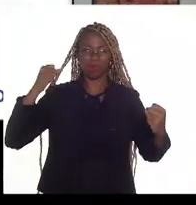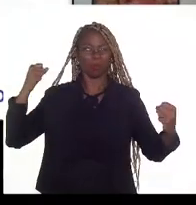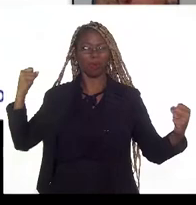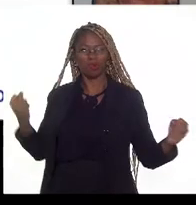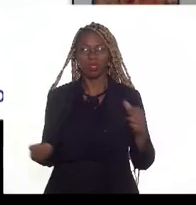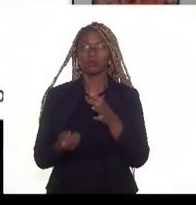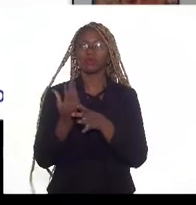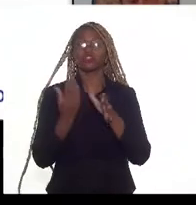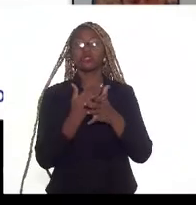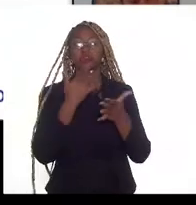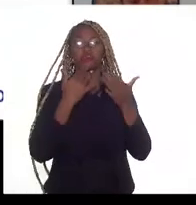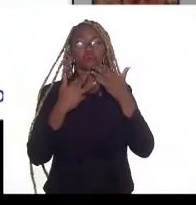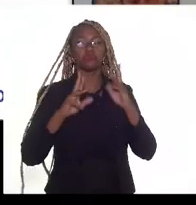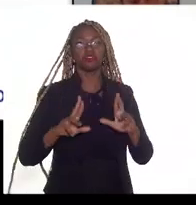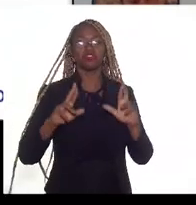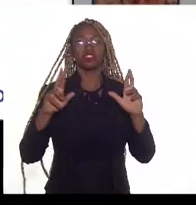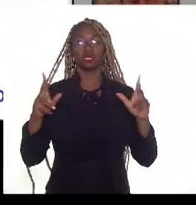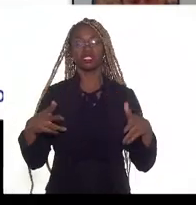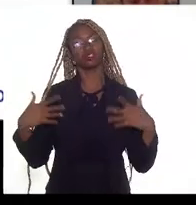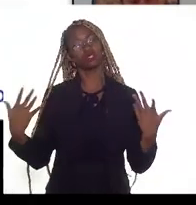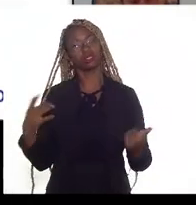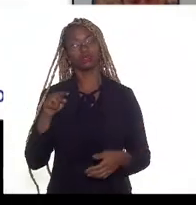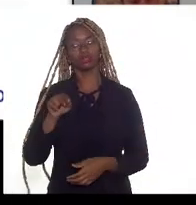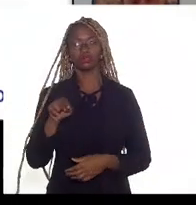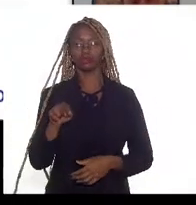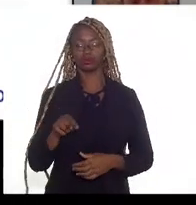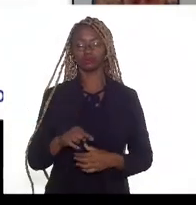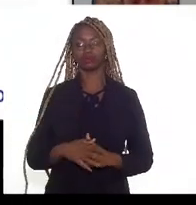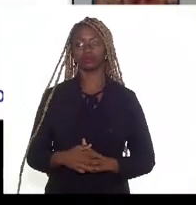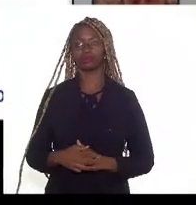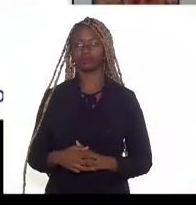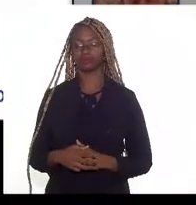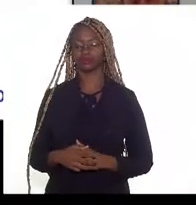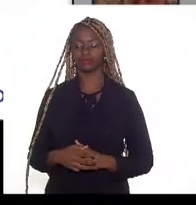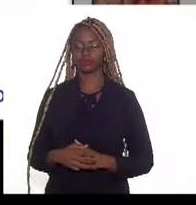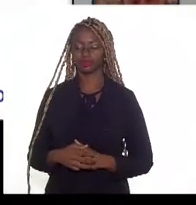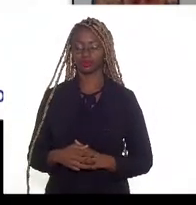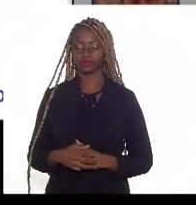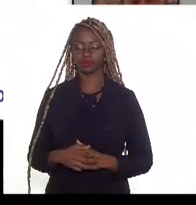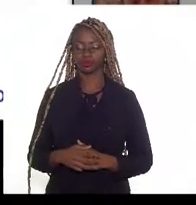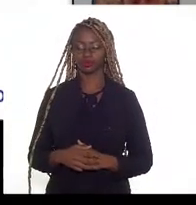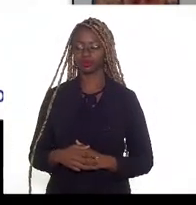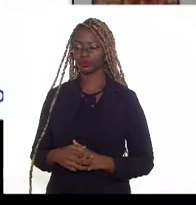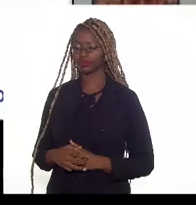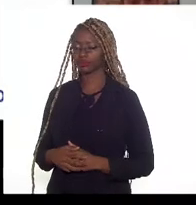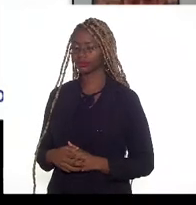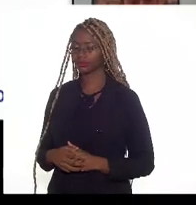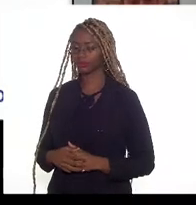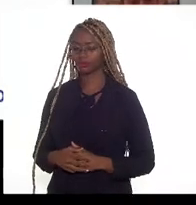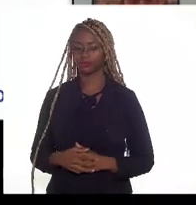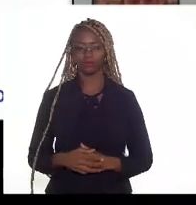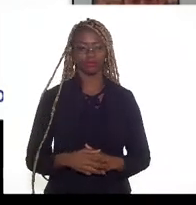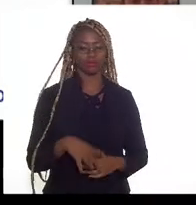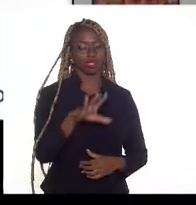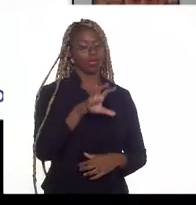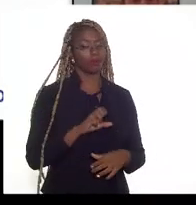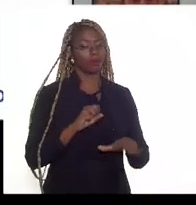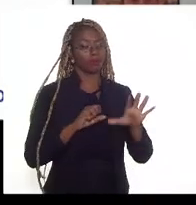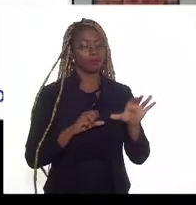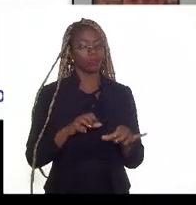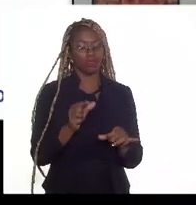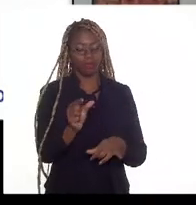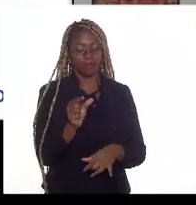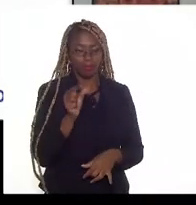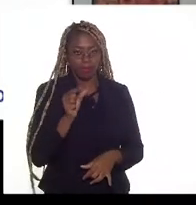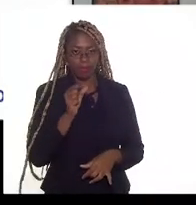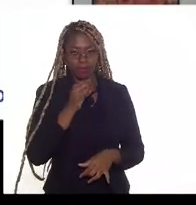produção diferentes, e nesse caso, em cada ponto de coleta é coletada uma amostra e feita a